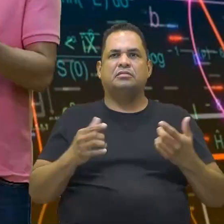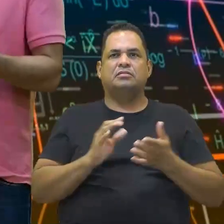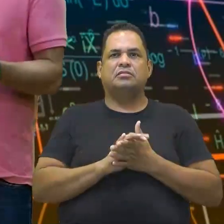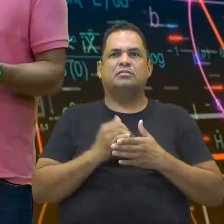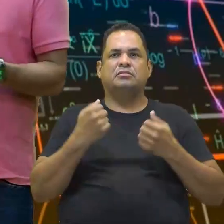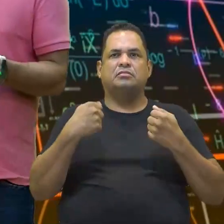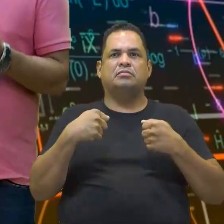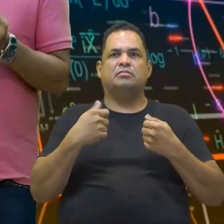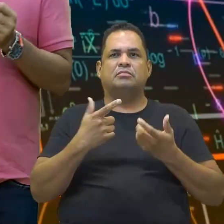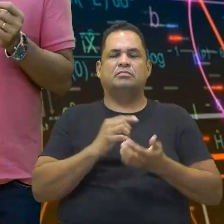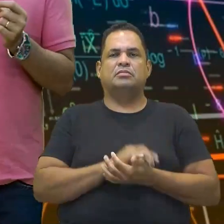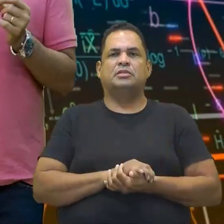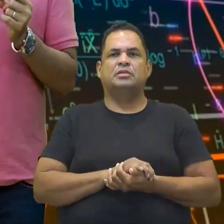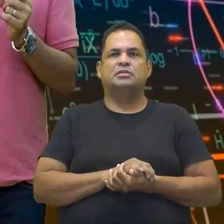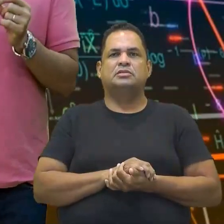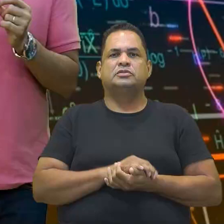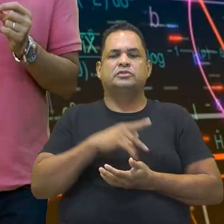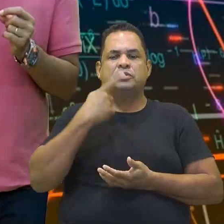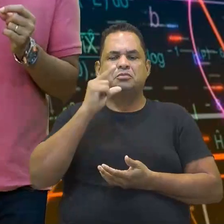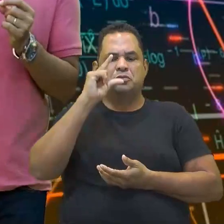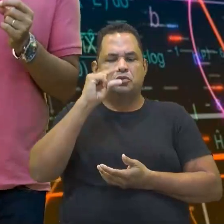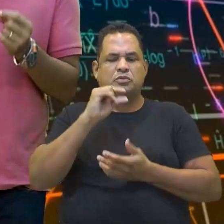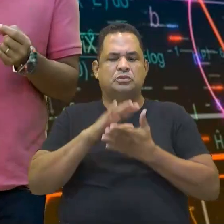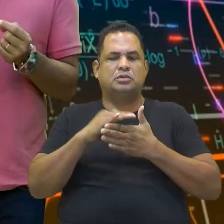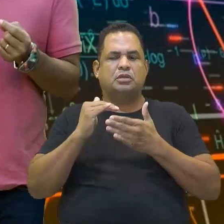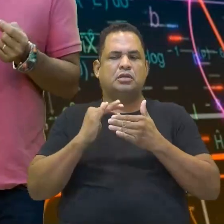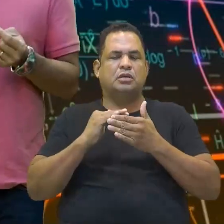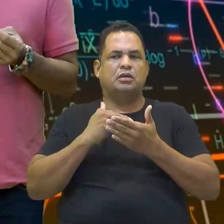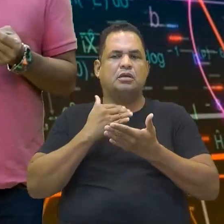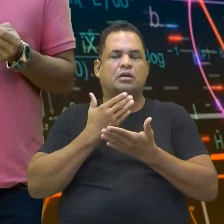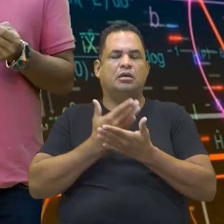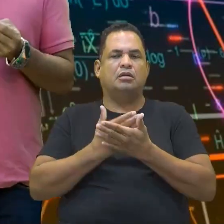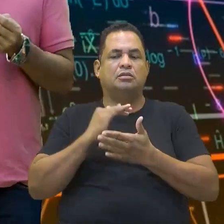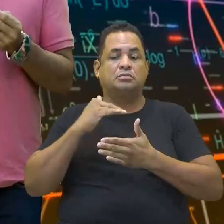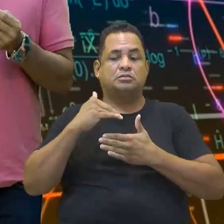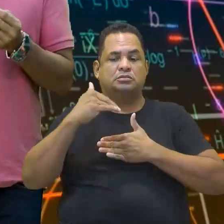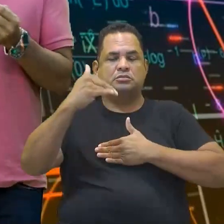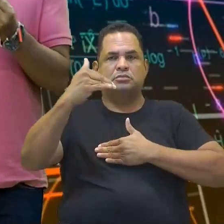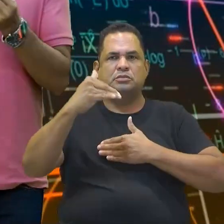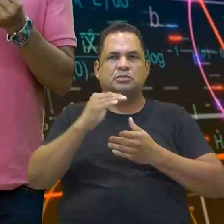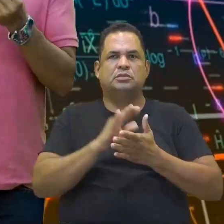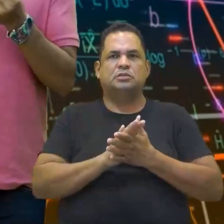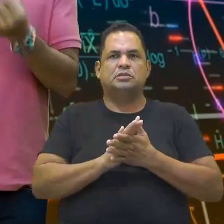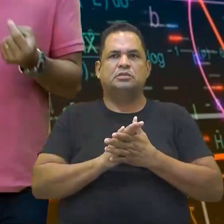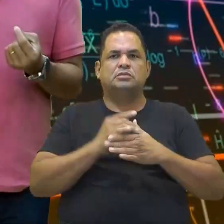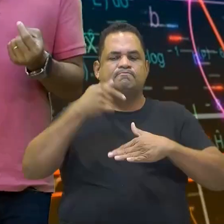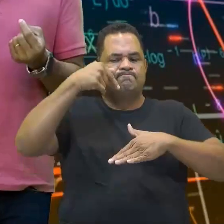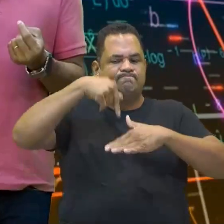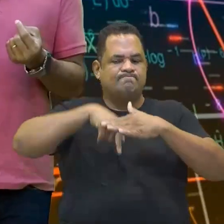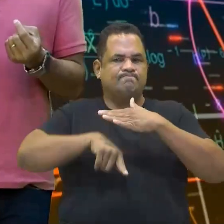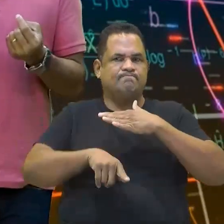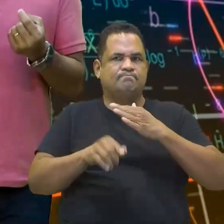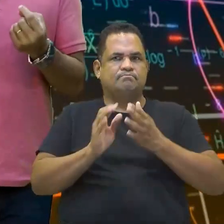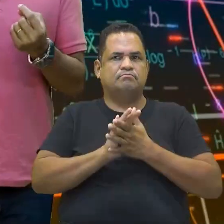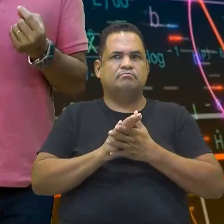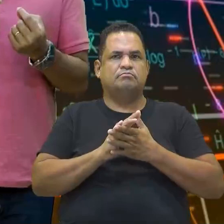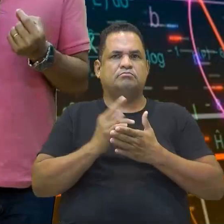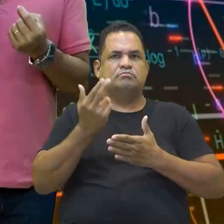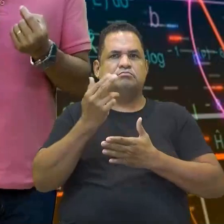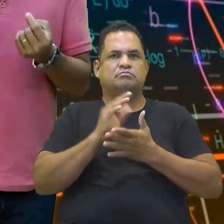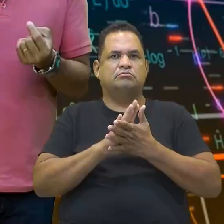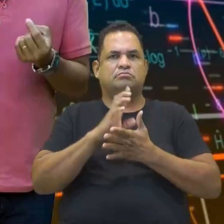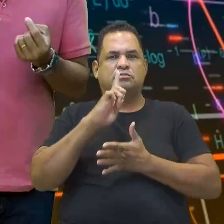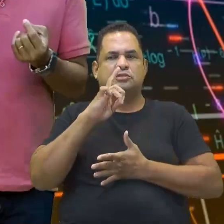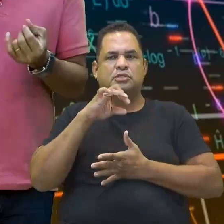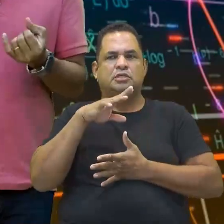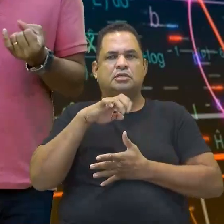fôlego aqui rapidinho na próxima aula? Nós vamos mergulhar depois no diagrama de Venn. E aí vai entrar uma